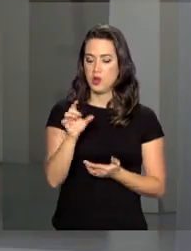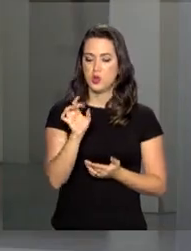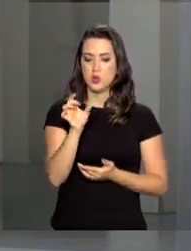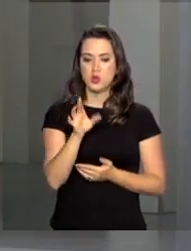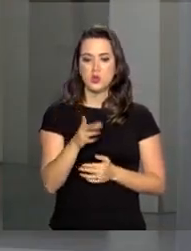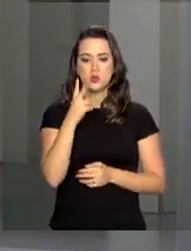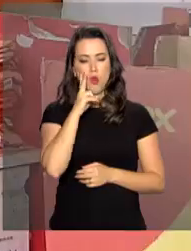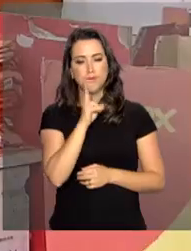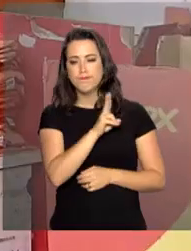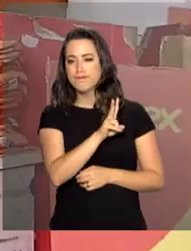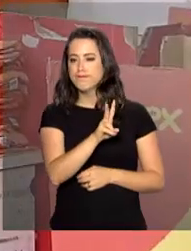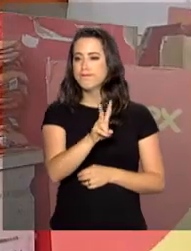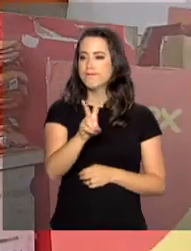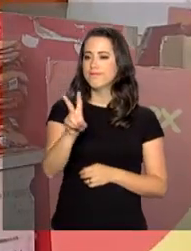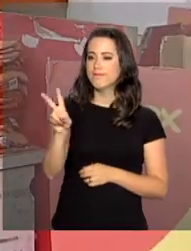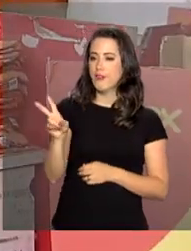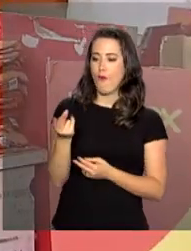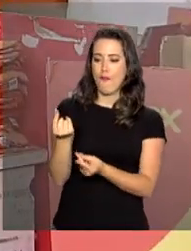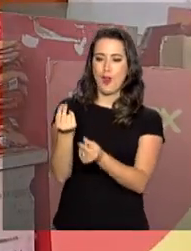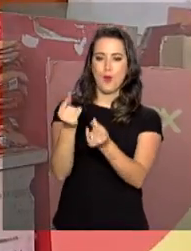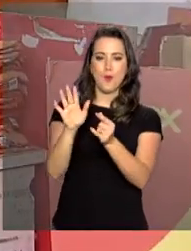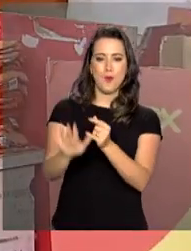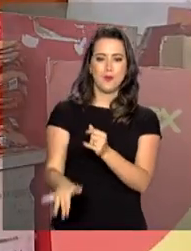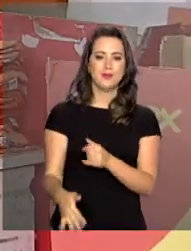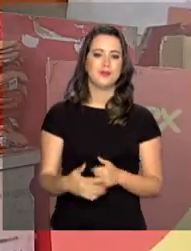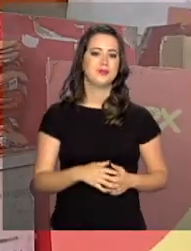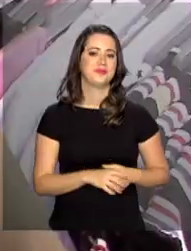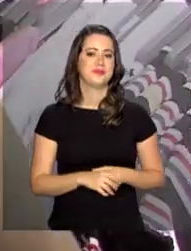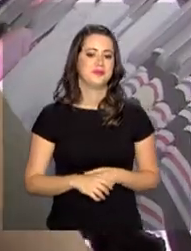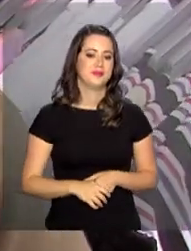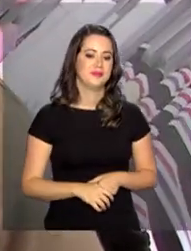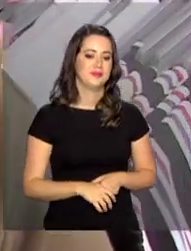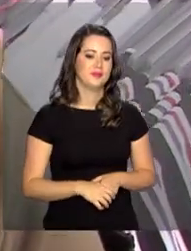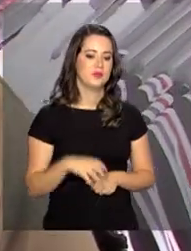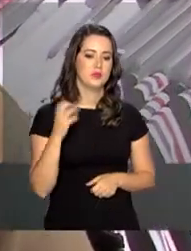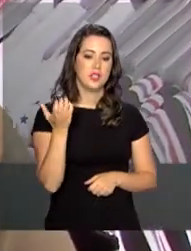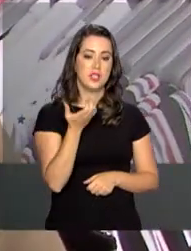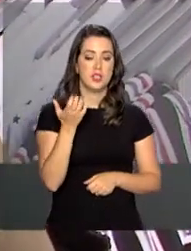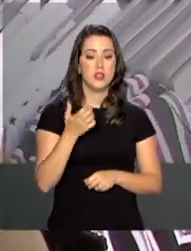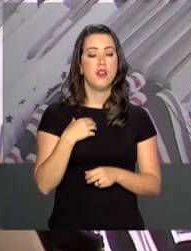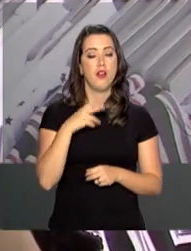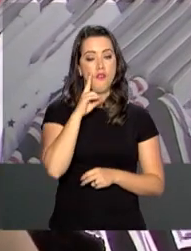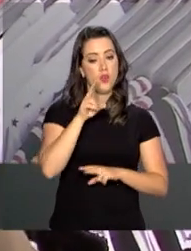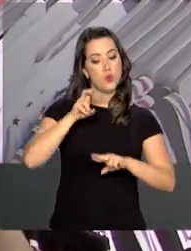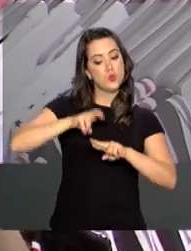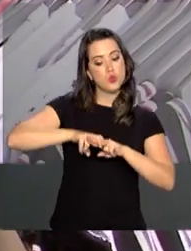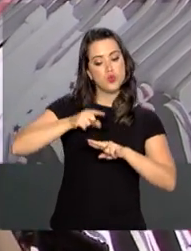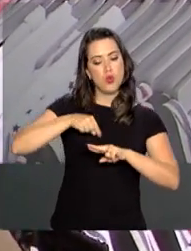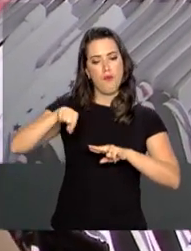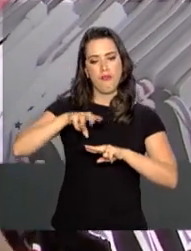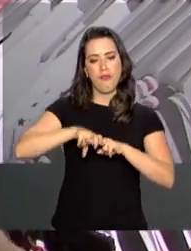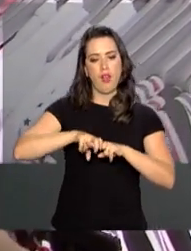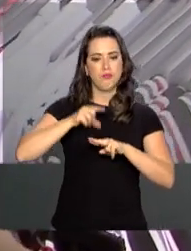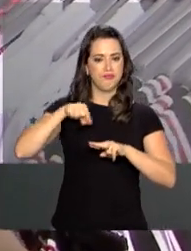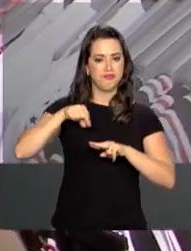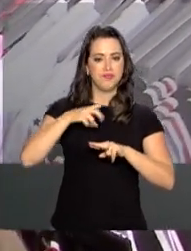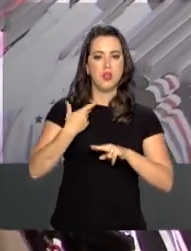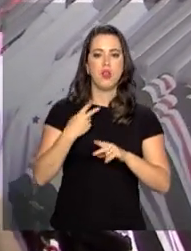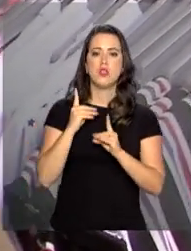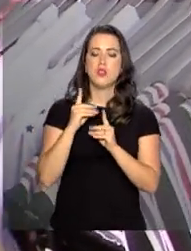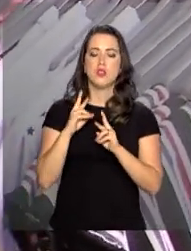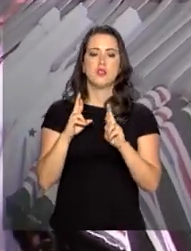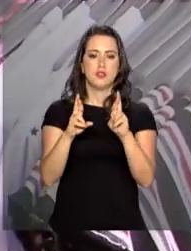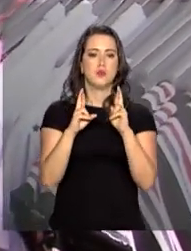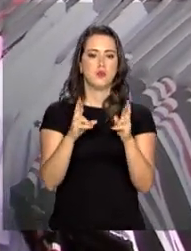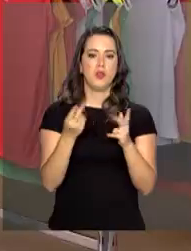seja apenas para dar uma olhadinha em busca de alguma pechincha. Estava querendo ver um sofá para mim, né? Estou esperando o Black Friday